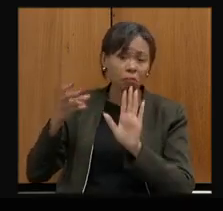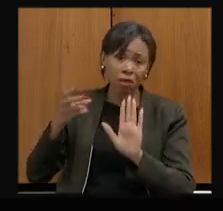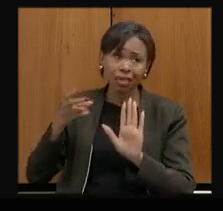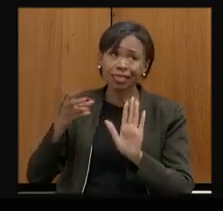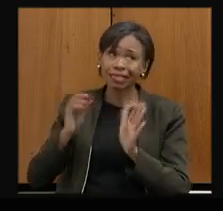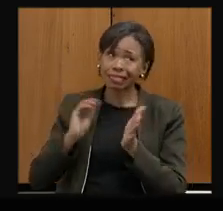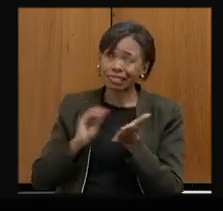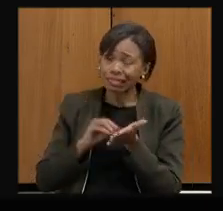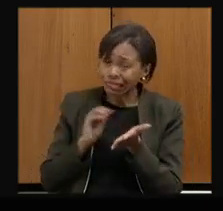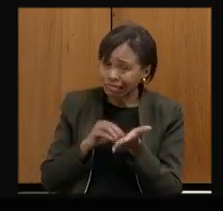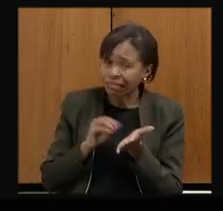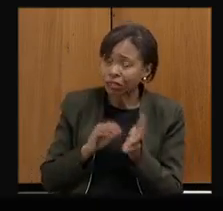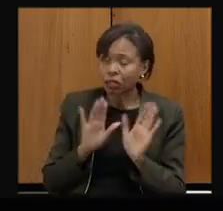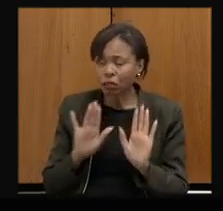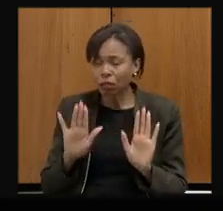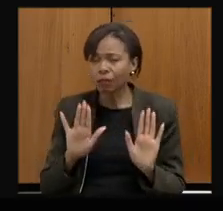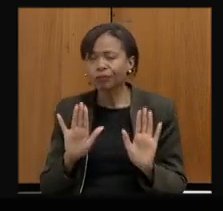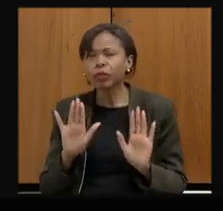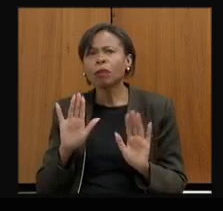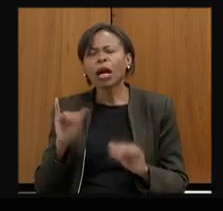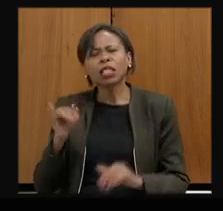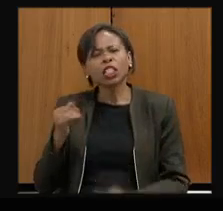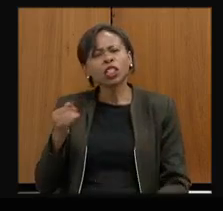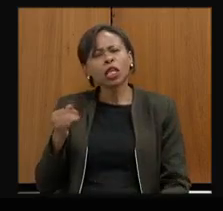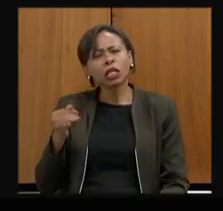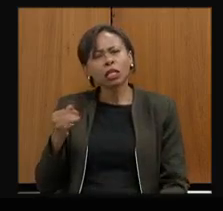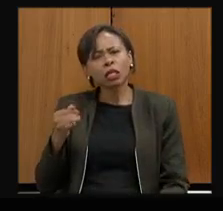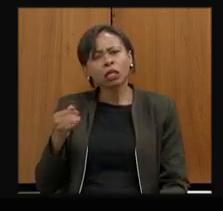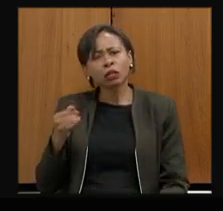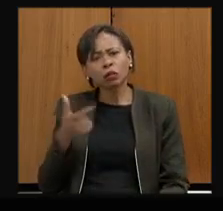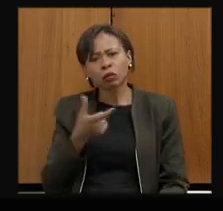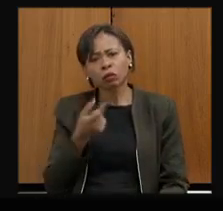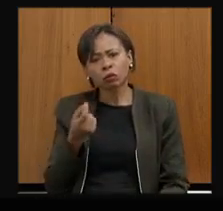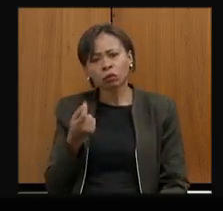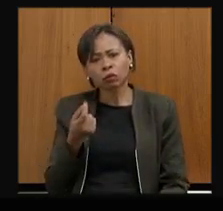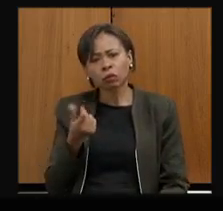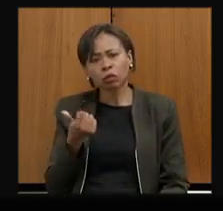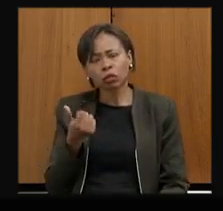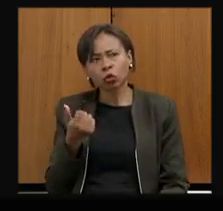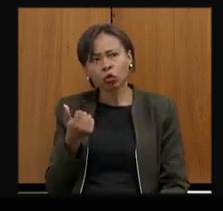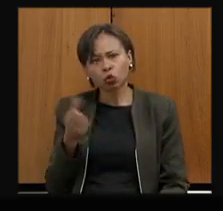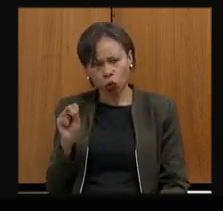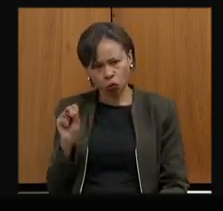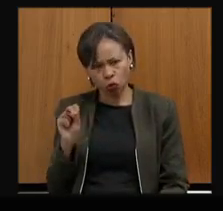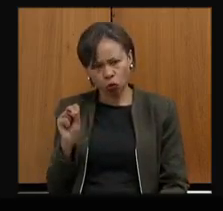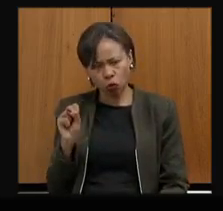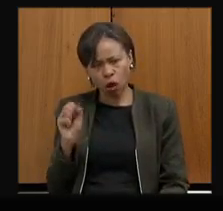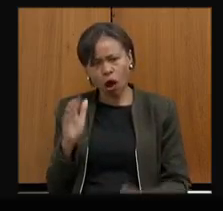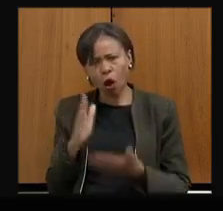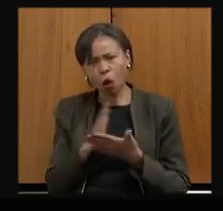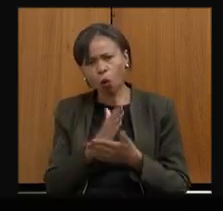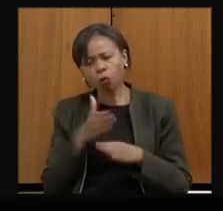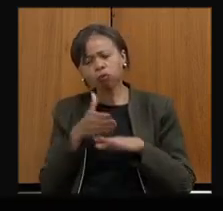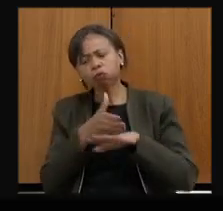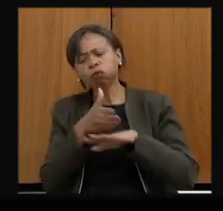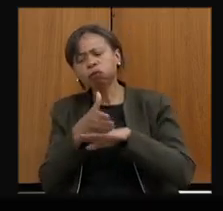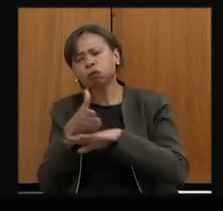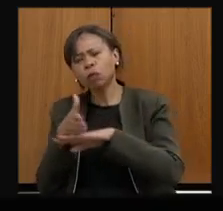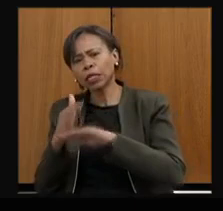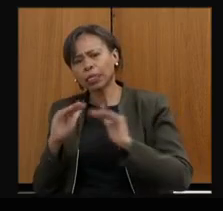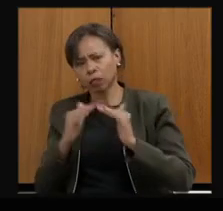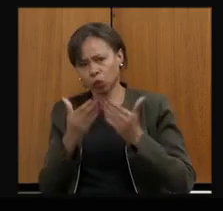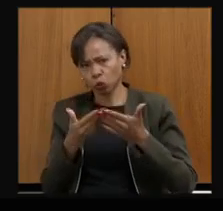mas quando eu lembro que em janeiro de 2017 em algumas visitas em algumas escolas estaduais